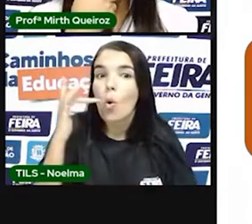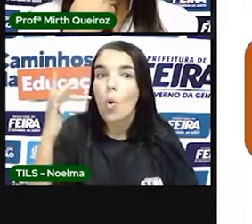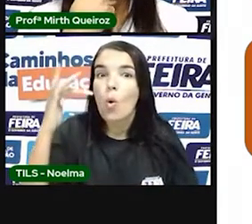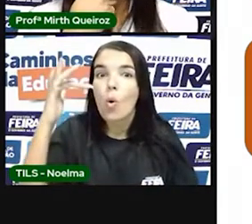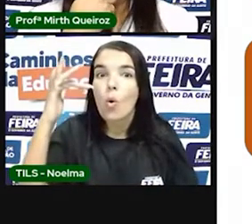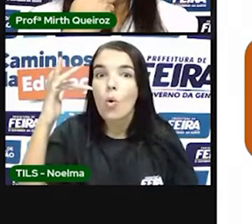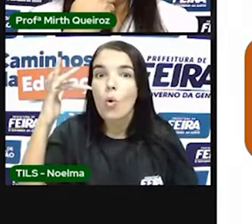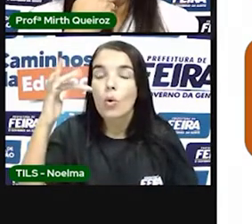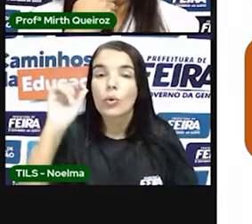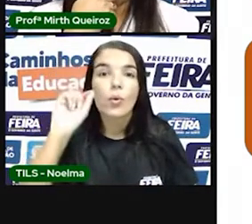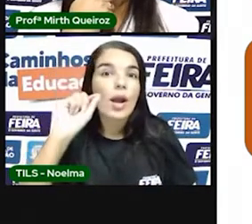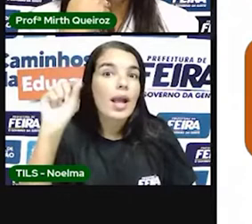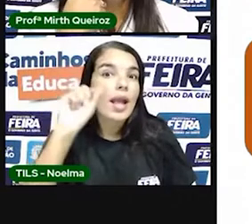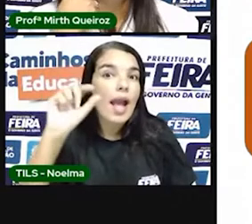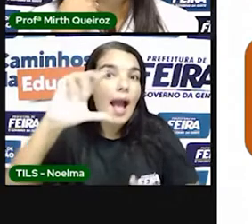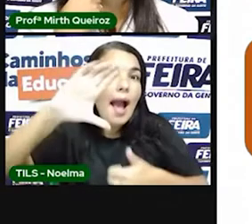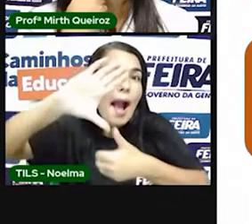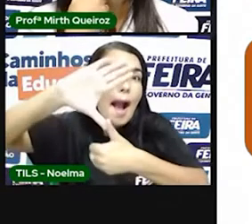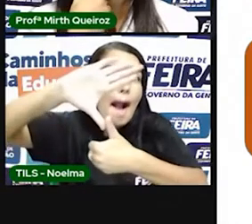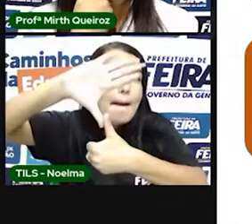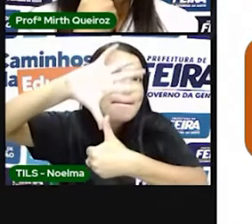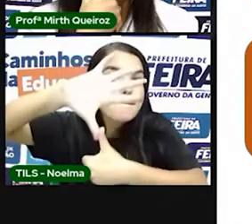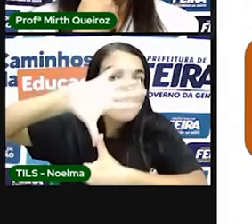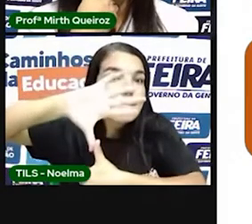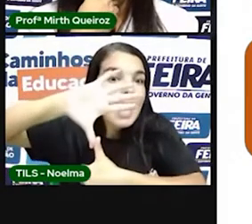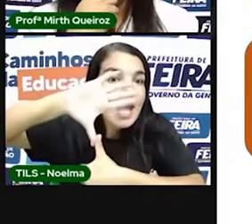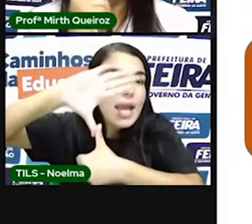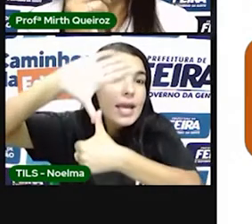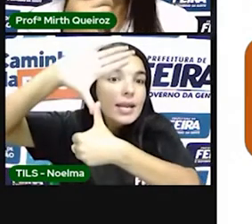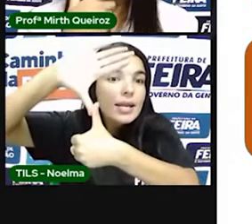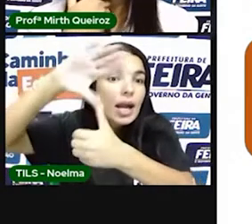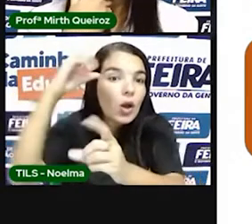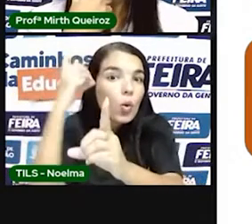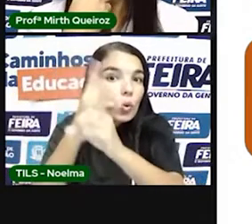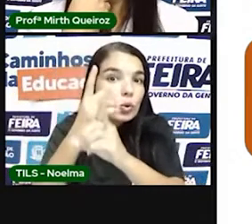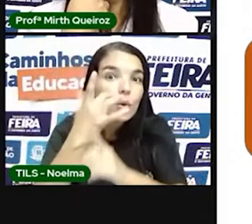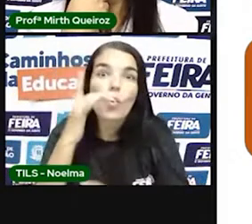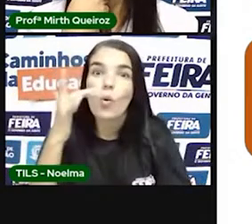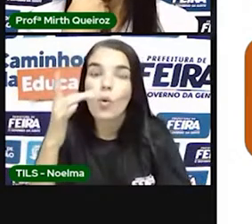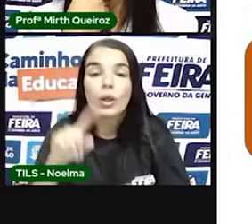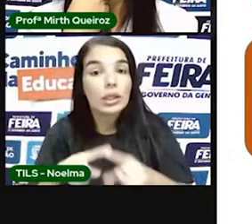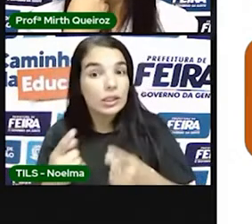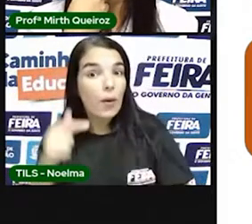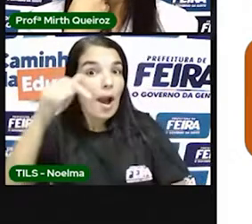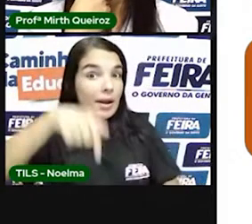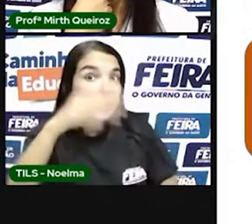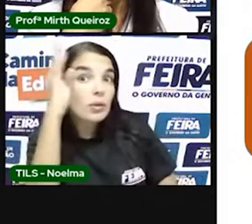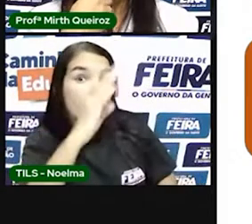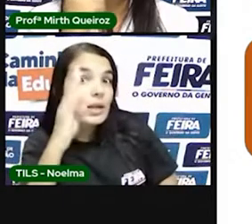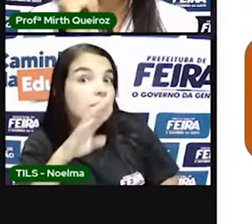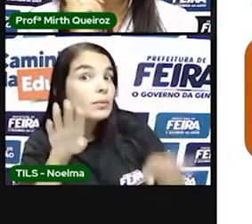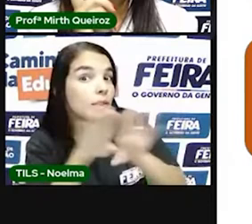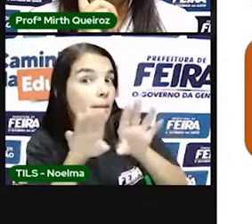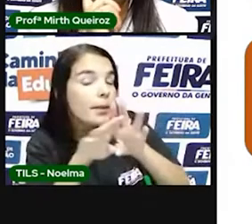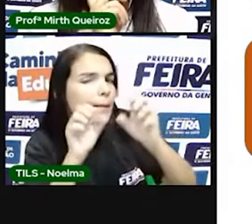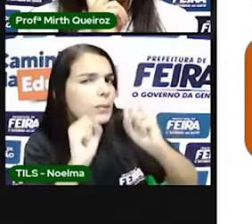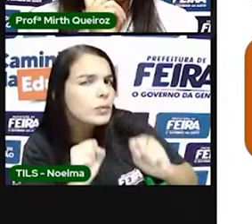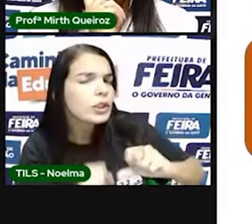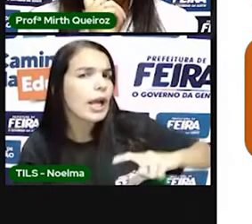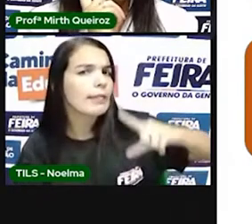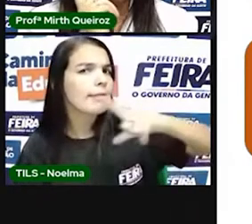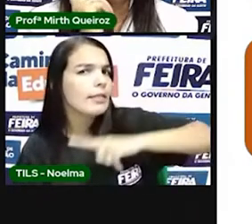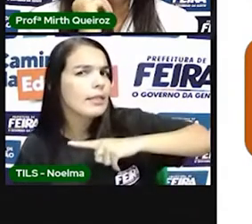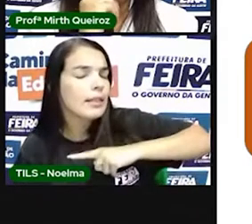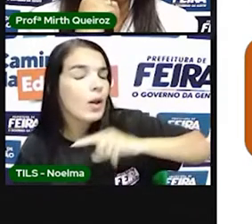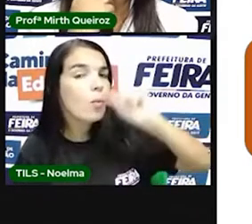América Espanhola, eles encontraram ouro, então, no Brasil poderia ter ouro também. Isso fez com que os portugueses